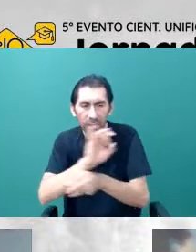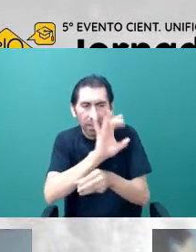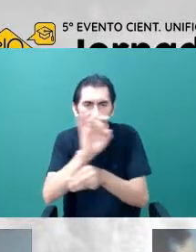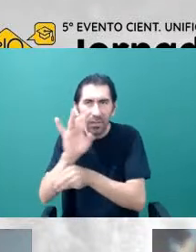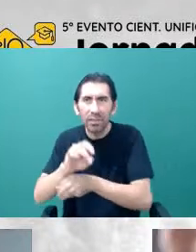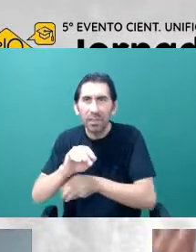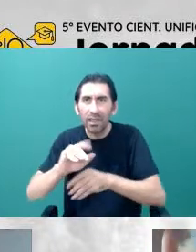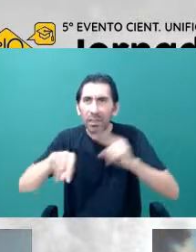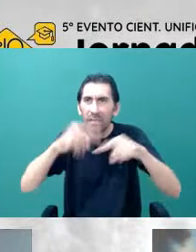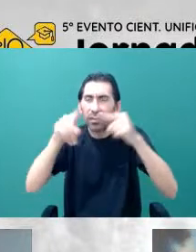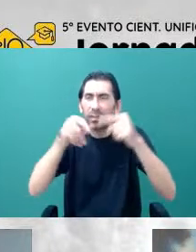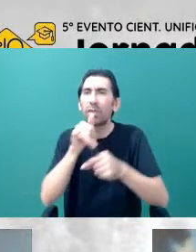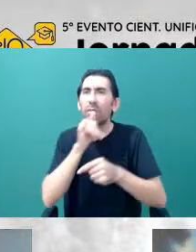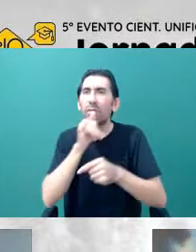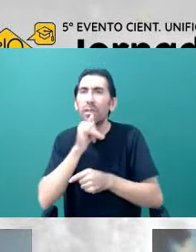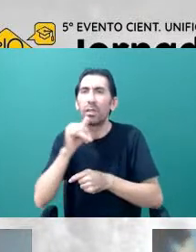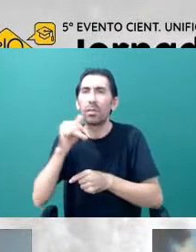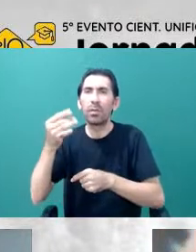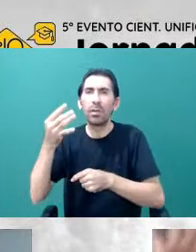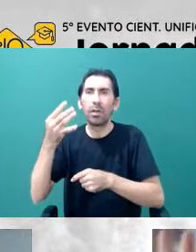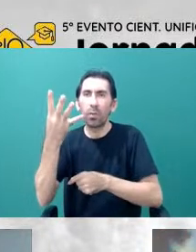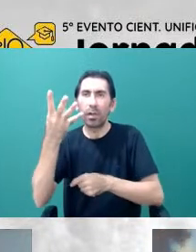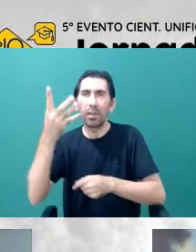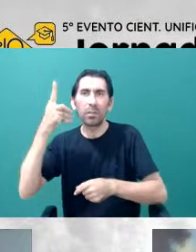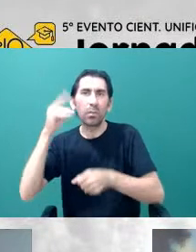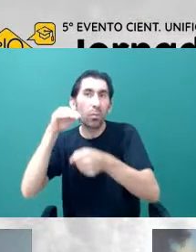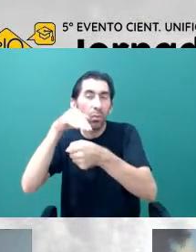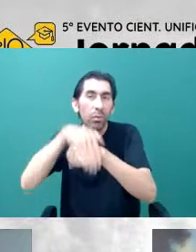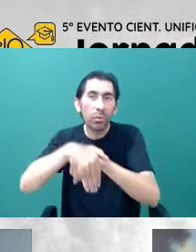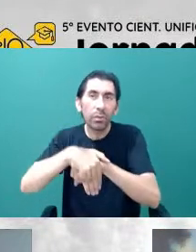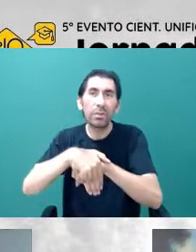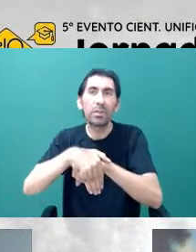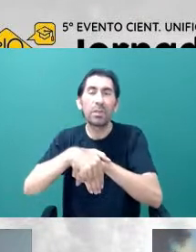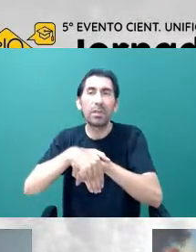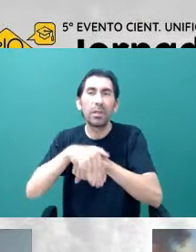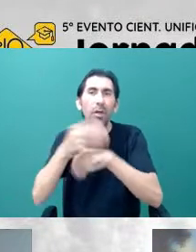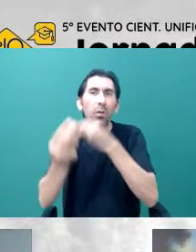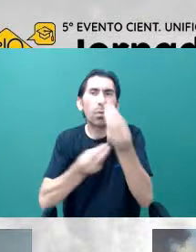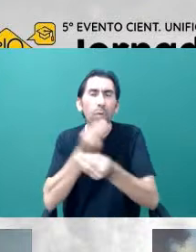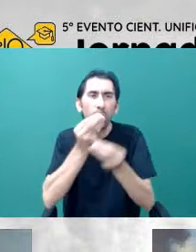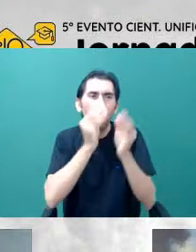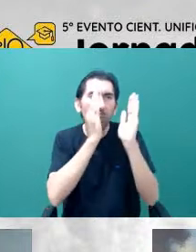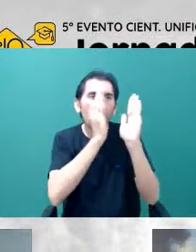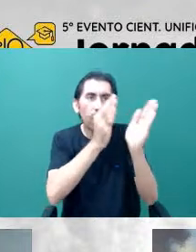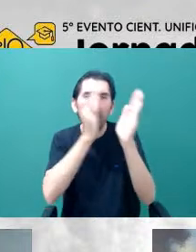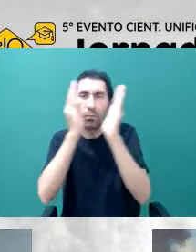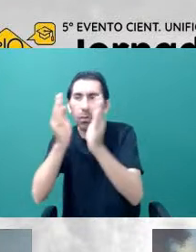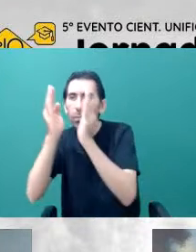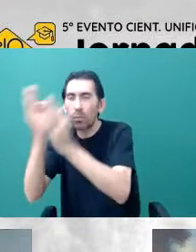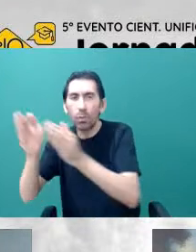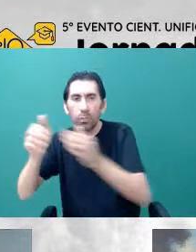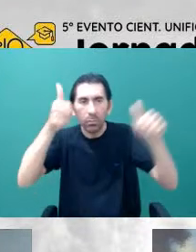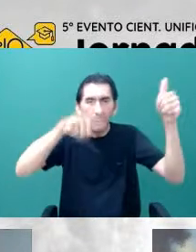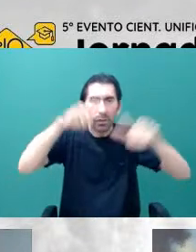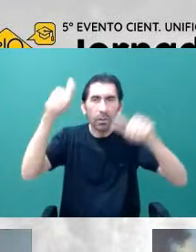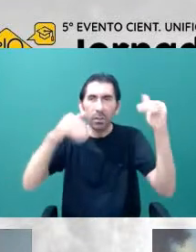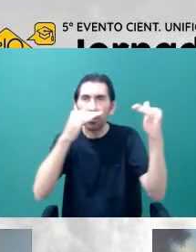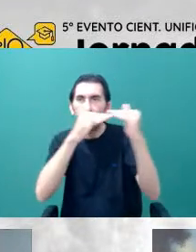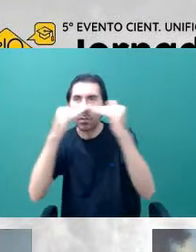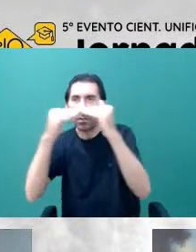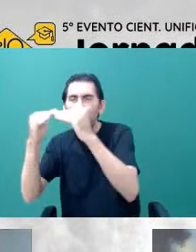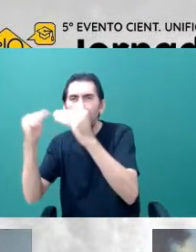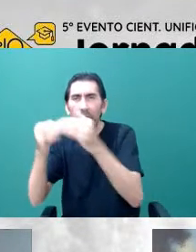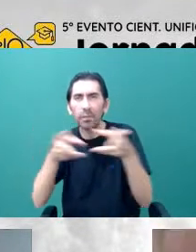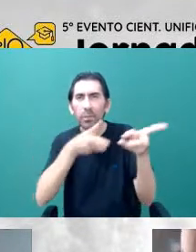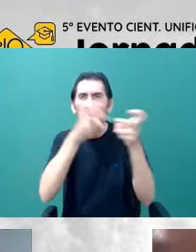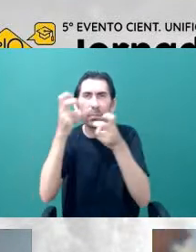cada quatro noites o LSST vai varrer uma grande área do céu. Então, você vai ter a dimensão temporal que até